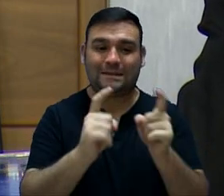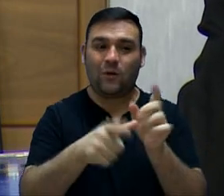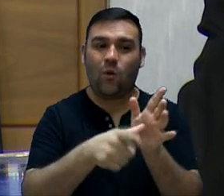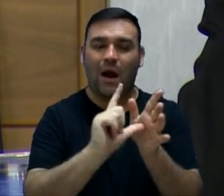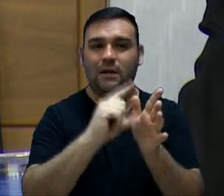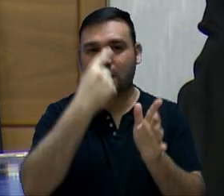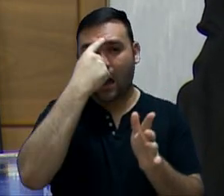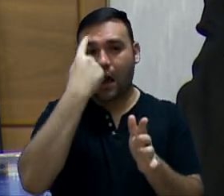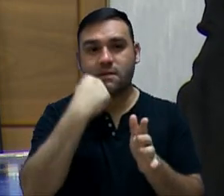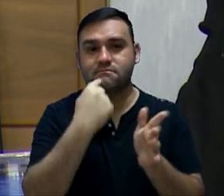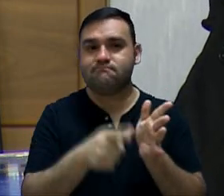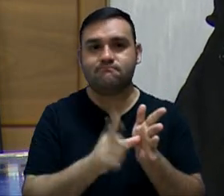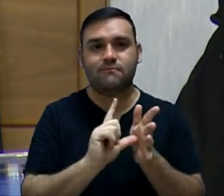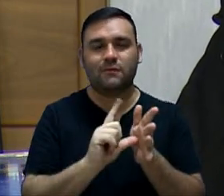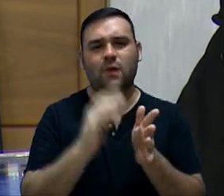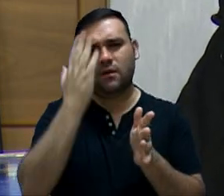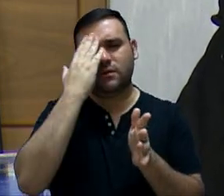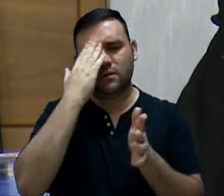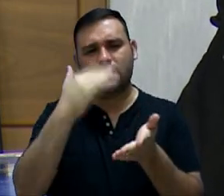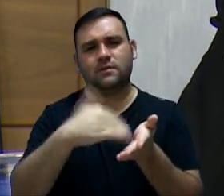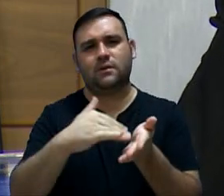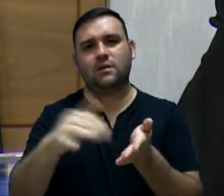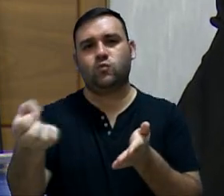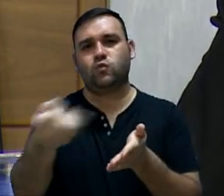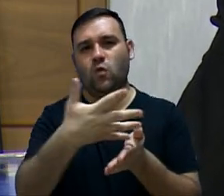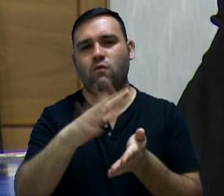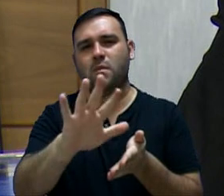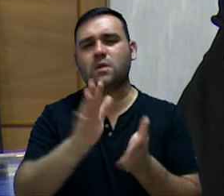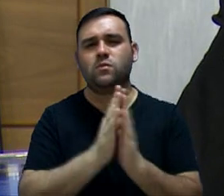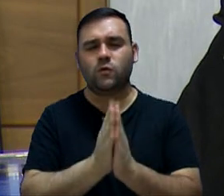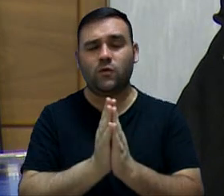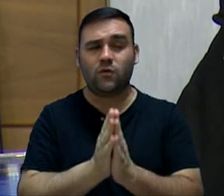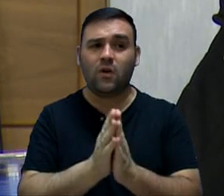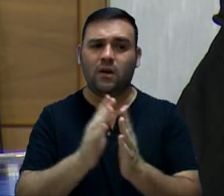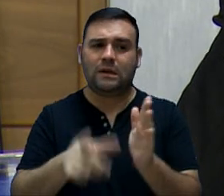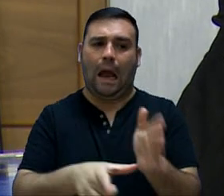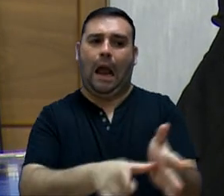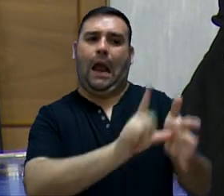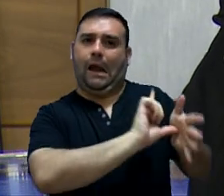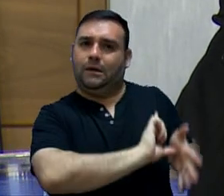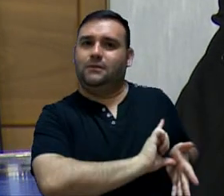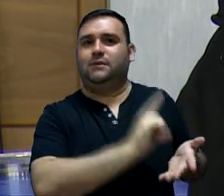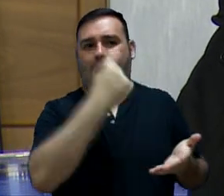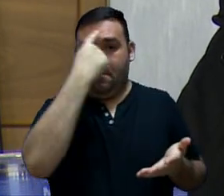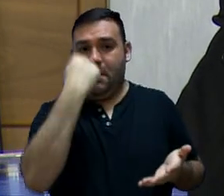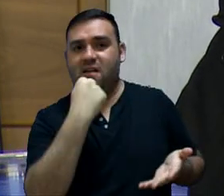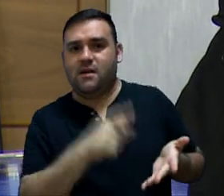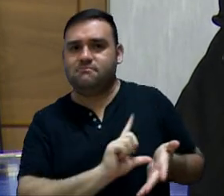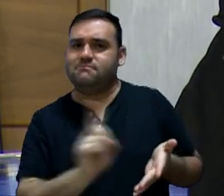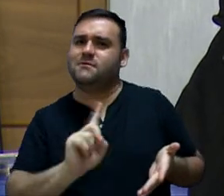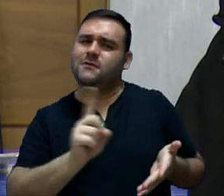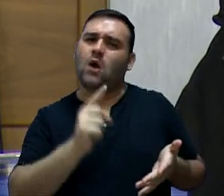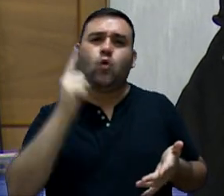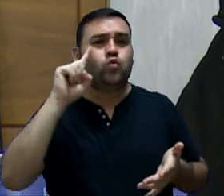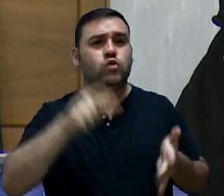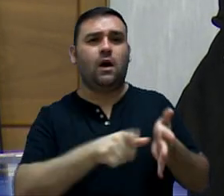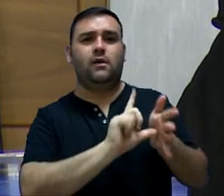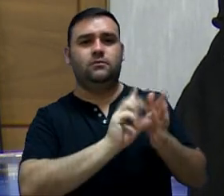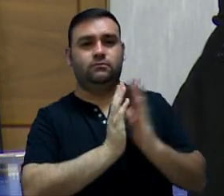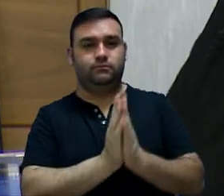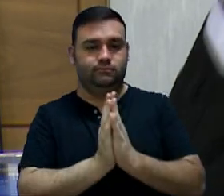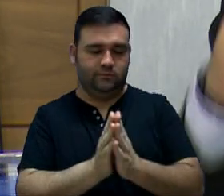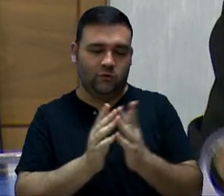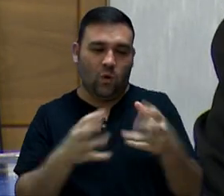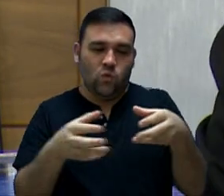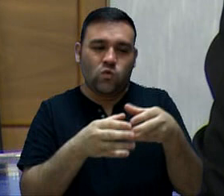gostaria que as próximas, sei que o senhor é um secretário novo, mas que fosse enviada com antecedência à Comissão de Economia desta Casa.